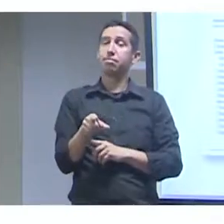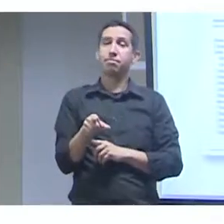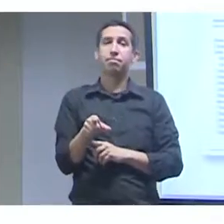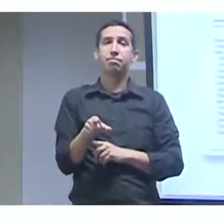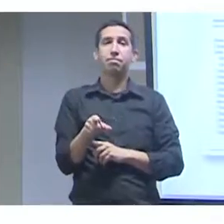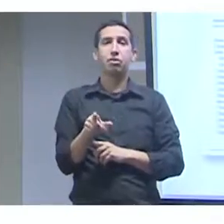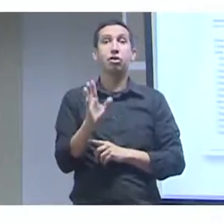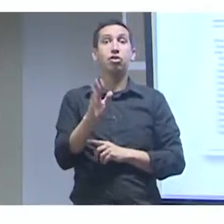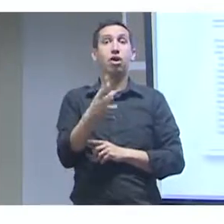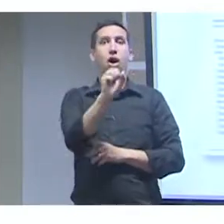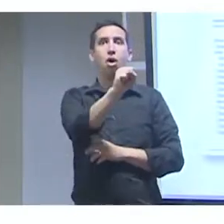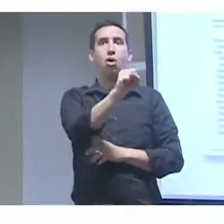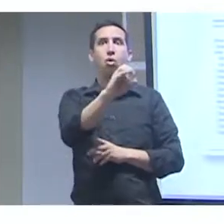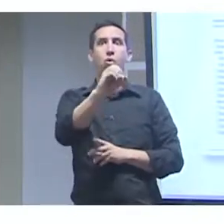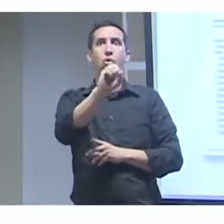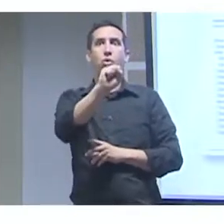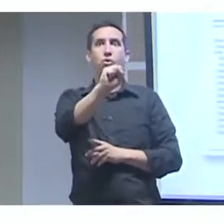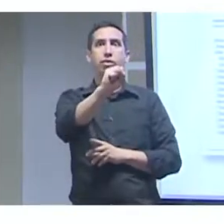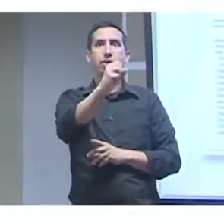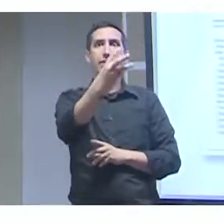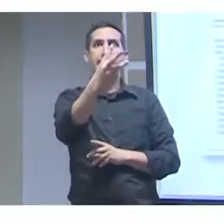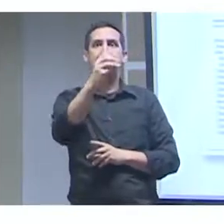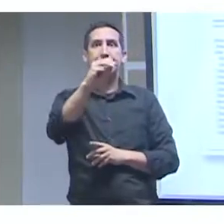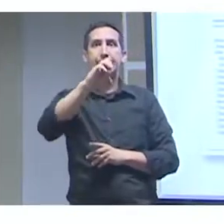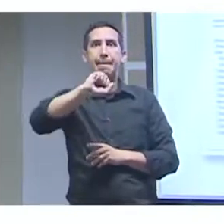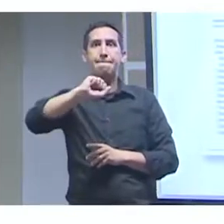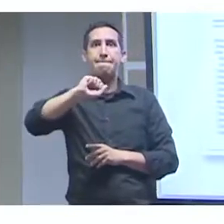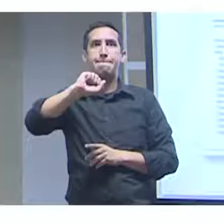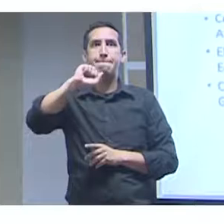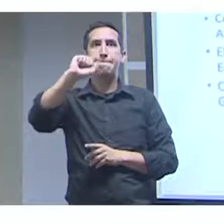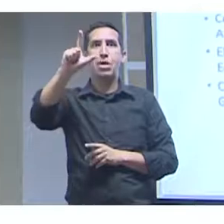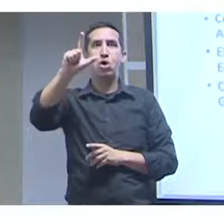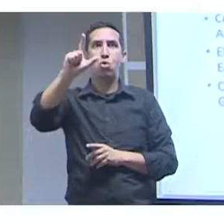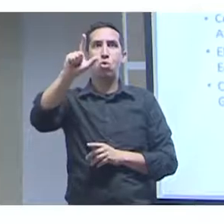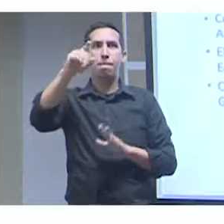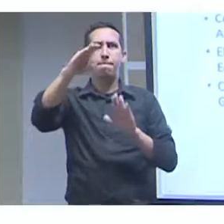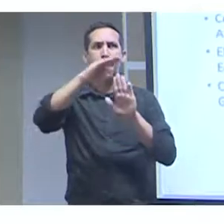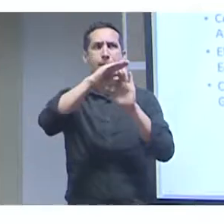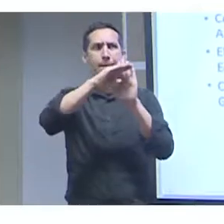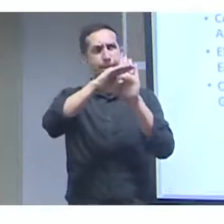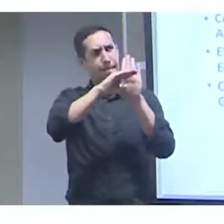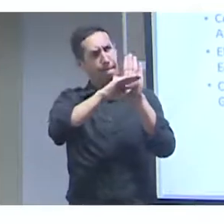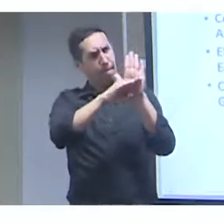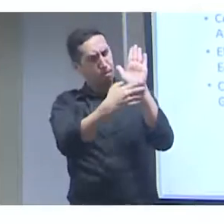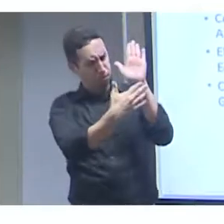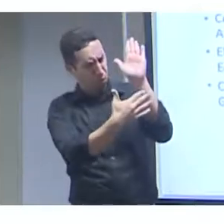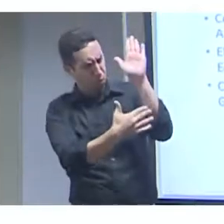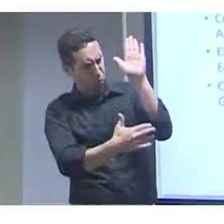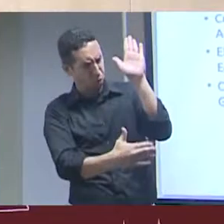coleções citadas ali anteriormente, com mais de 830 mil registros.